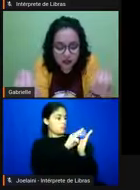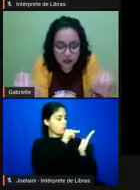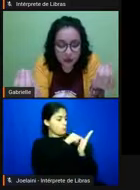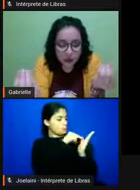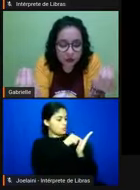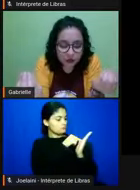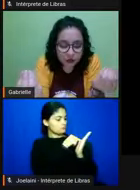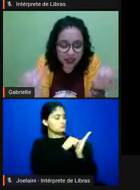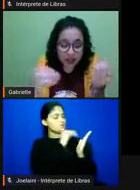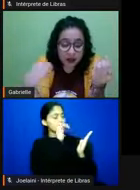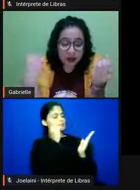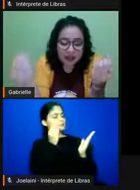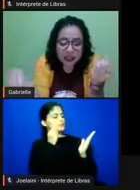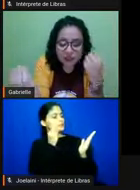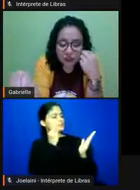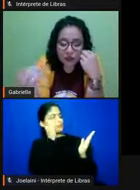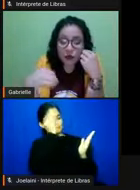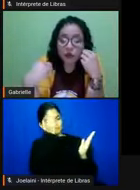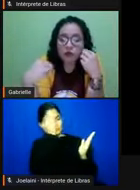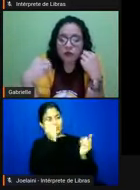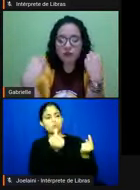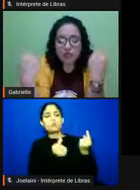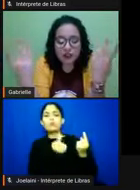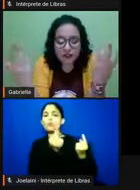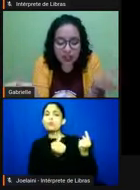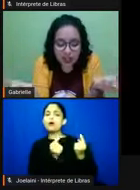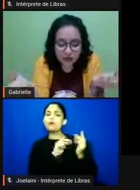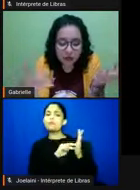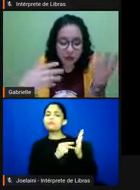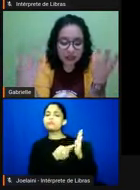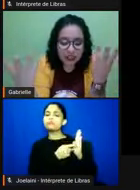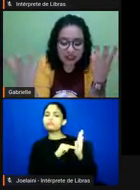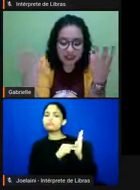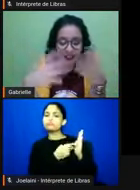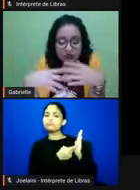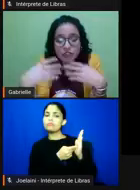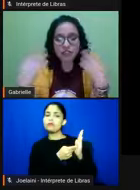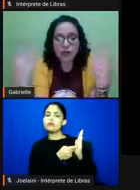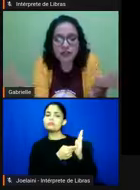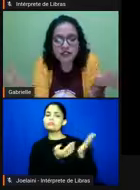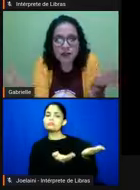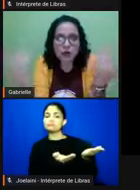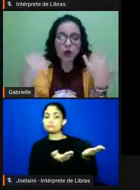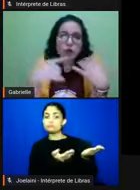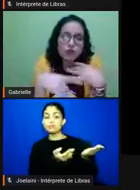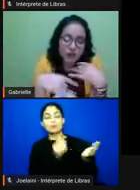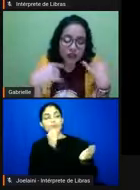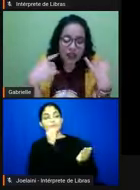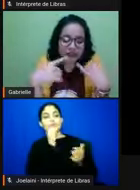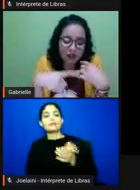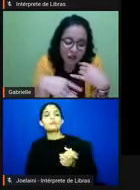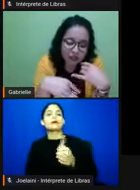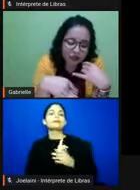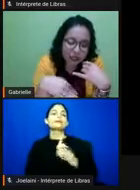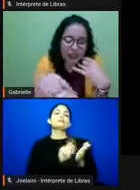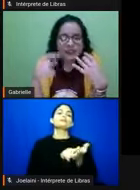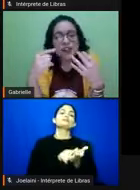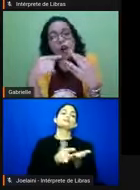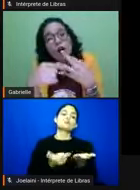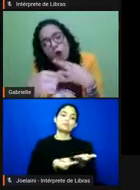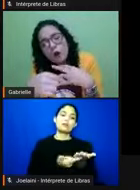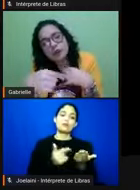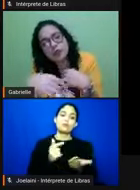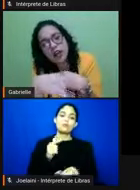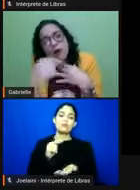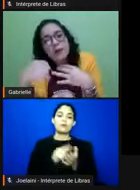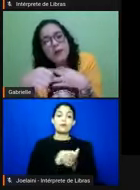significados, né, atrás disso, quais são os significados por trás delas. Então, a gente tem, por exemplo, os jornais A Voz do 13,